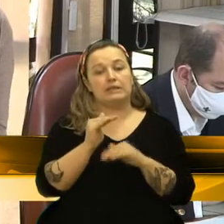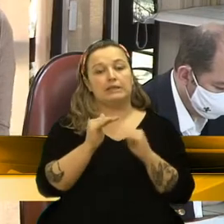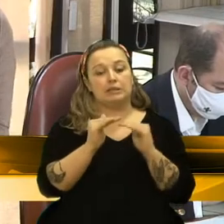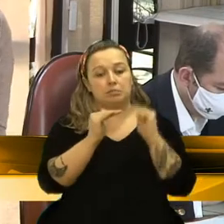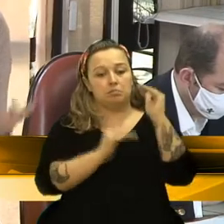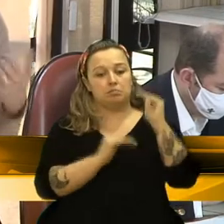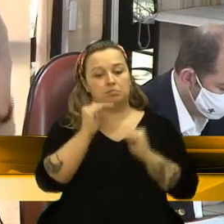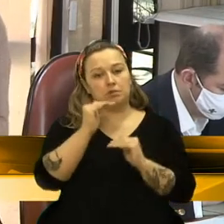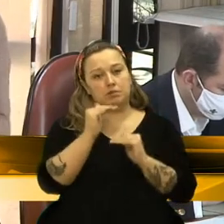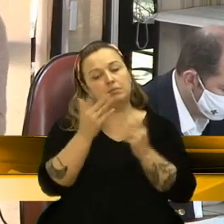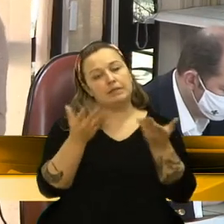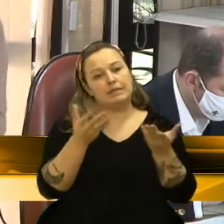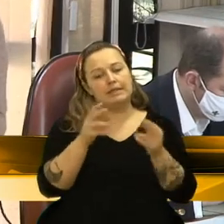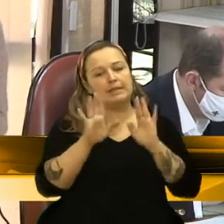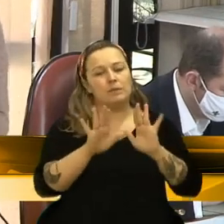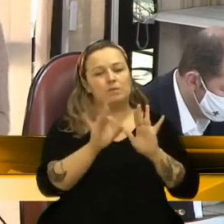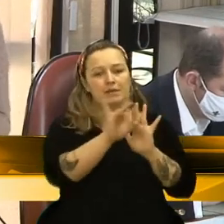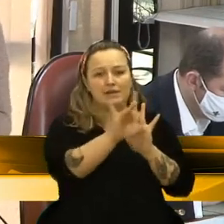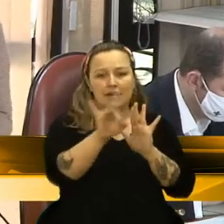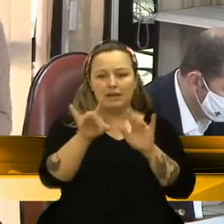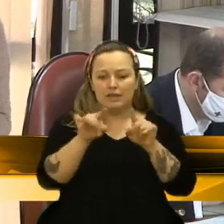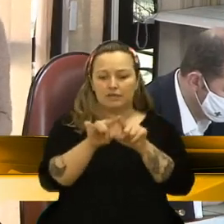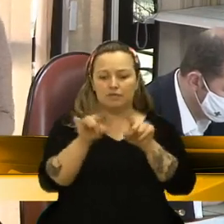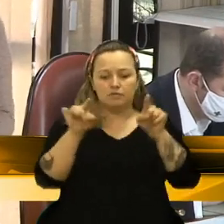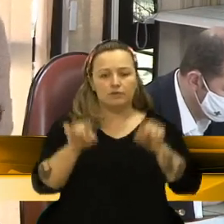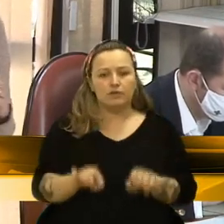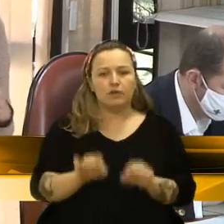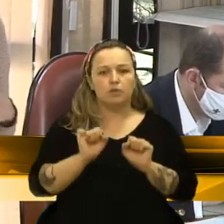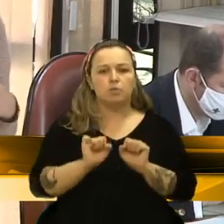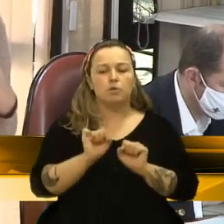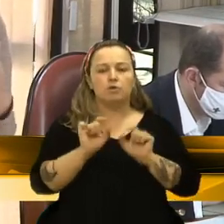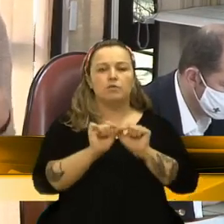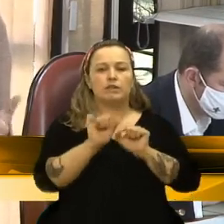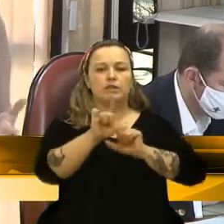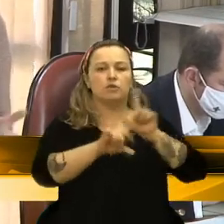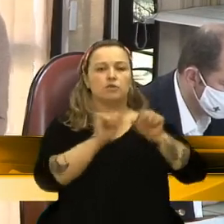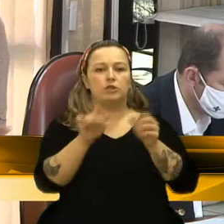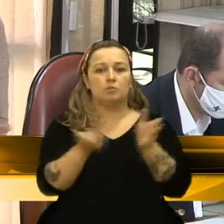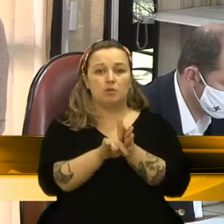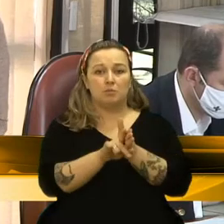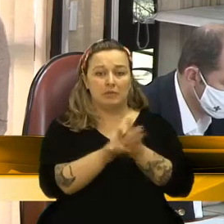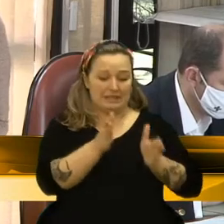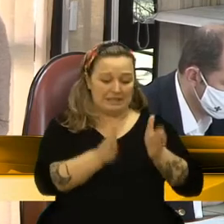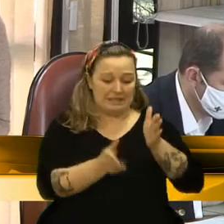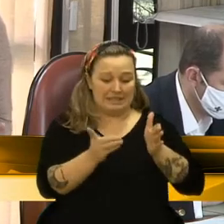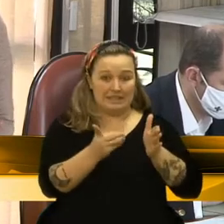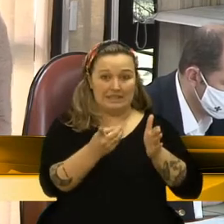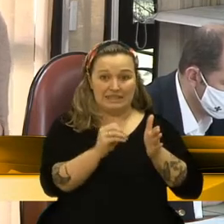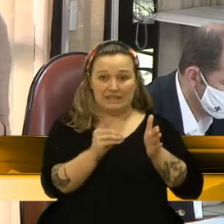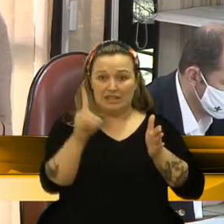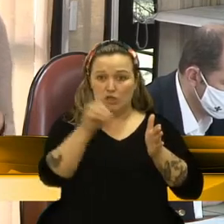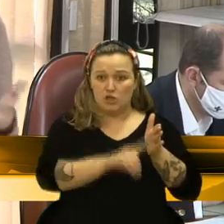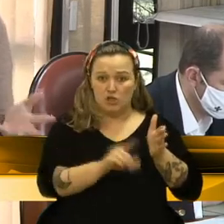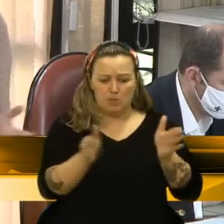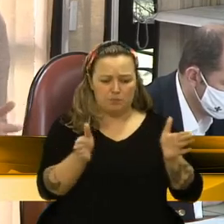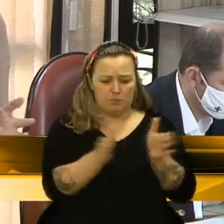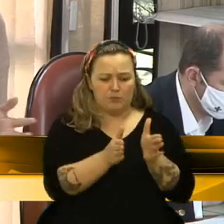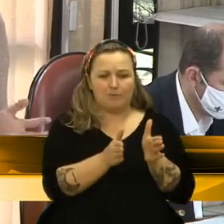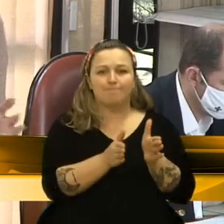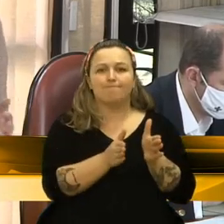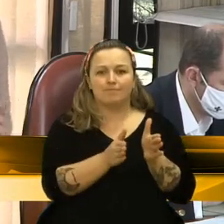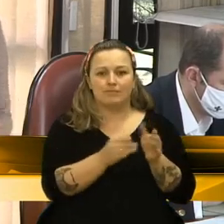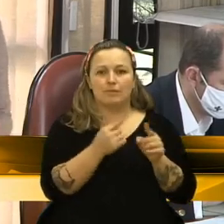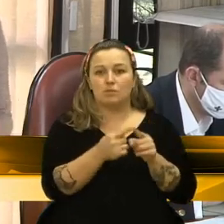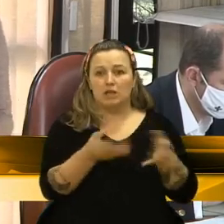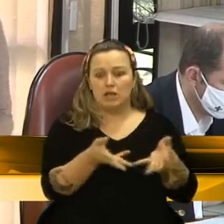recebendo mais. Então, cada servidor vai ter que fazer a escolha. Talvez, em 60 dias, isso seja muito apertado. Como eu disse, a gente está vivendo um